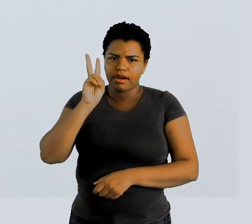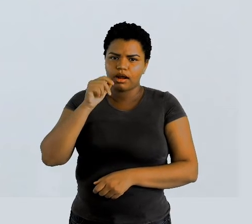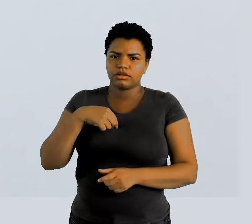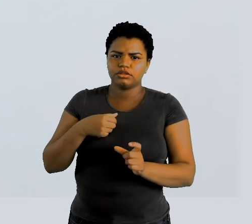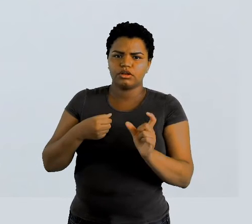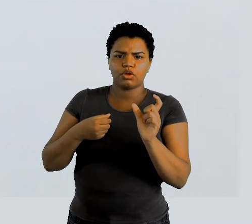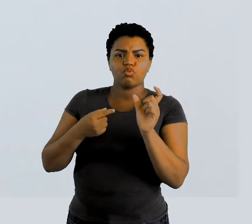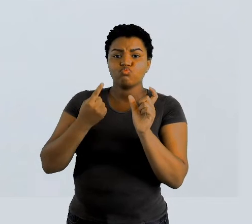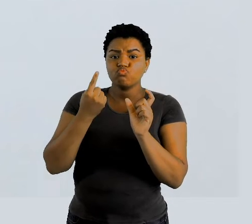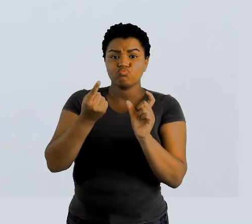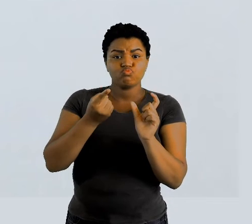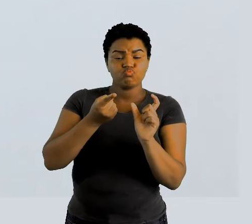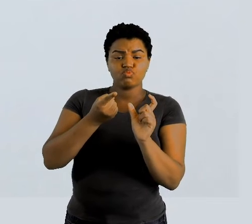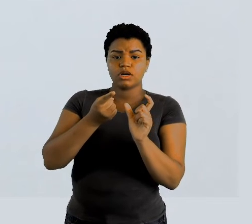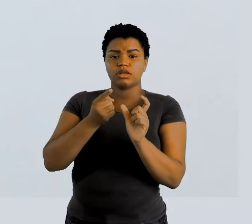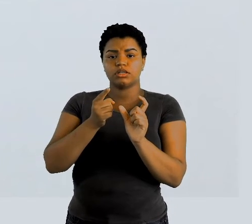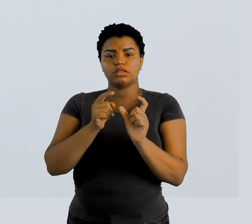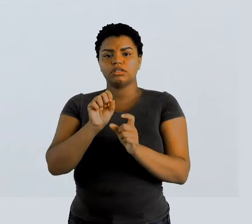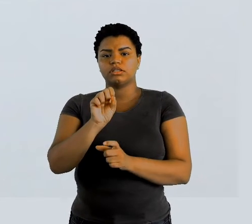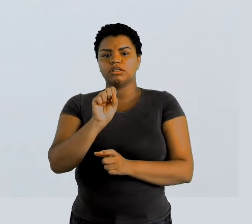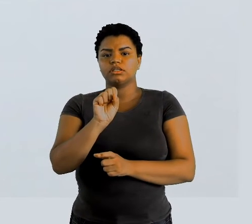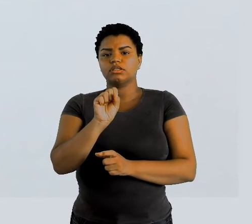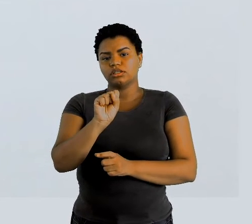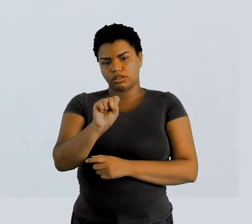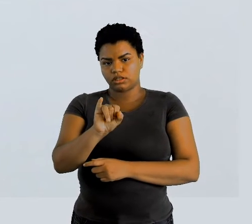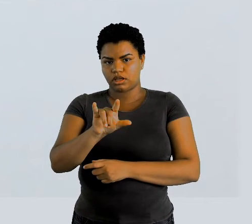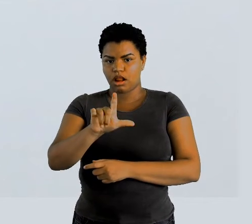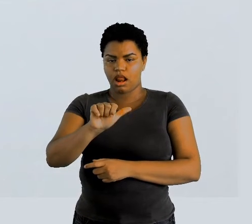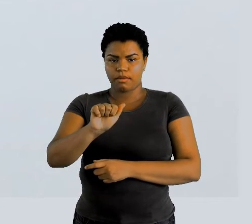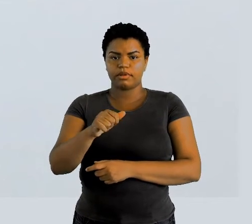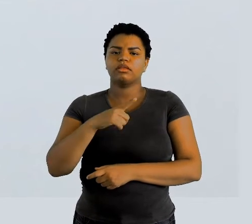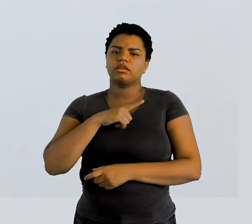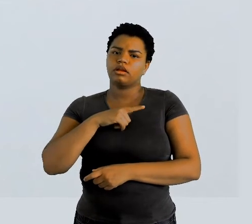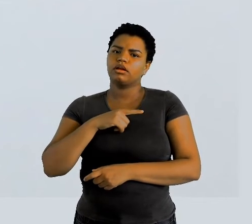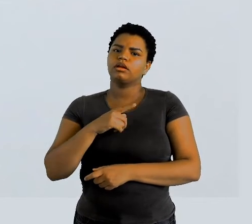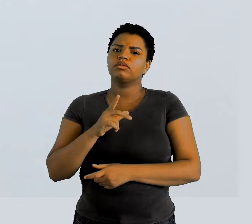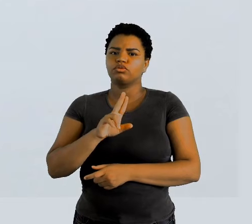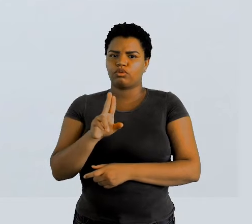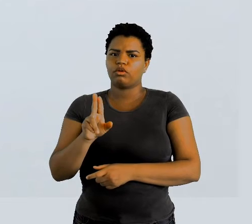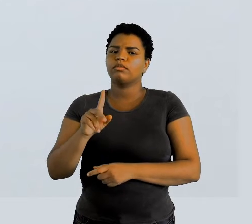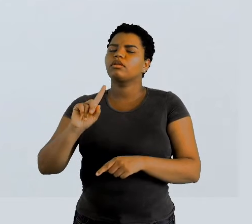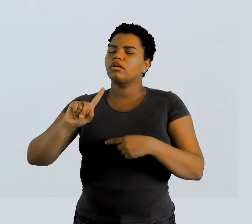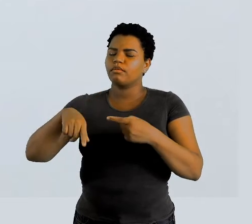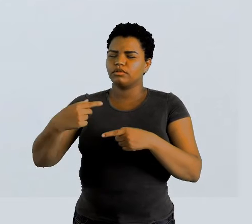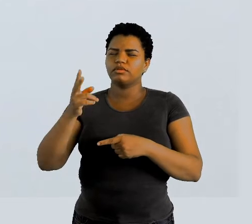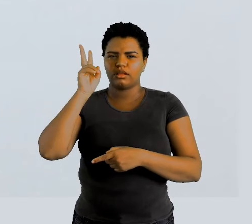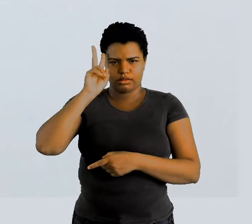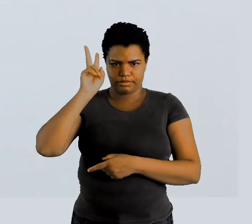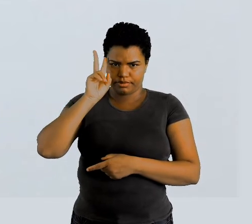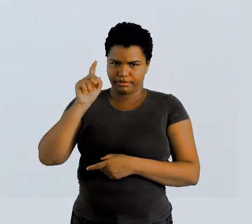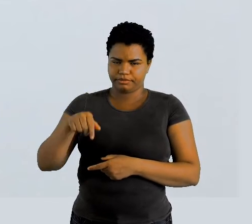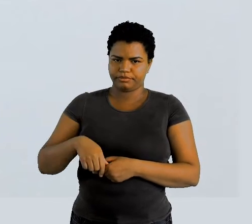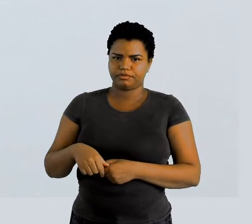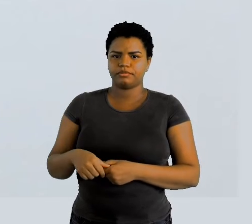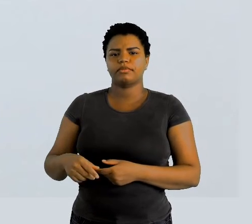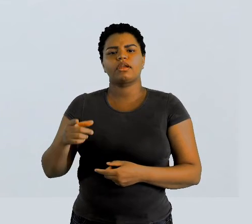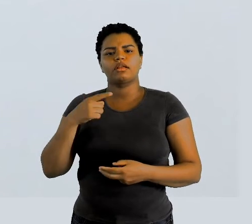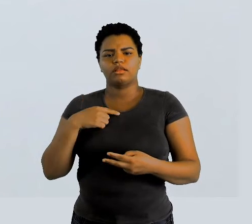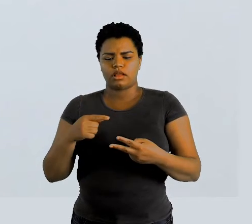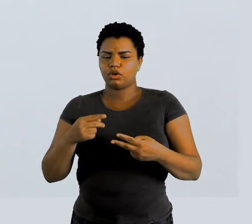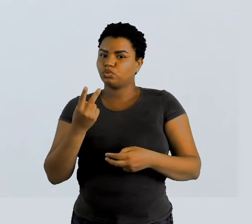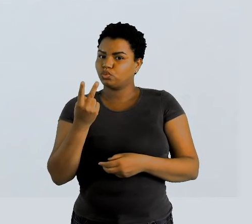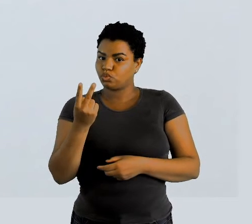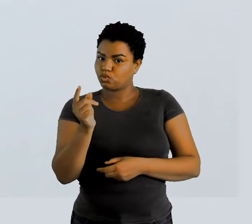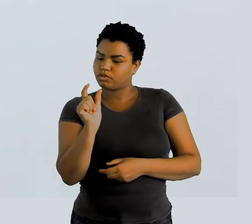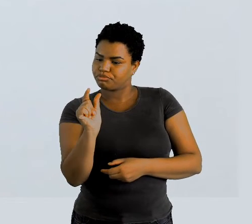ela tem um nome que a gente vai ver daqui a pouco rever daqui a pouco aquela que tem duas sílabas ela recebe outro nome